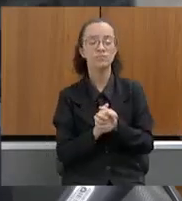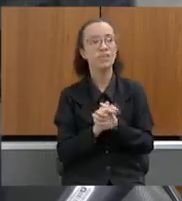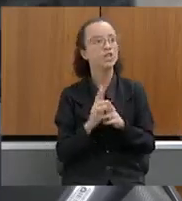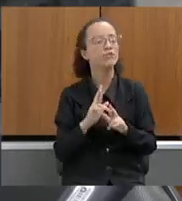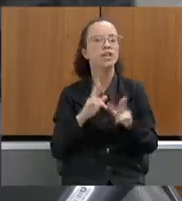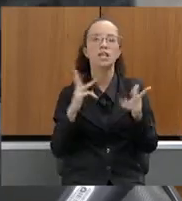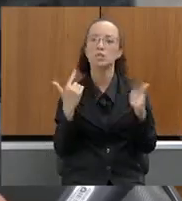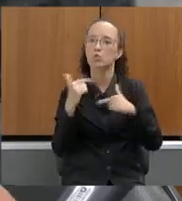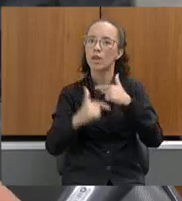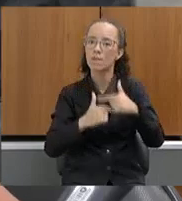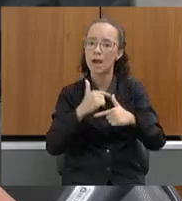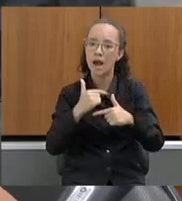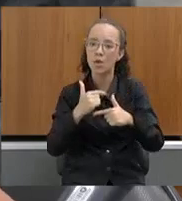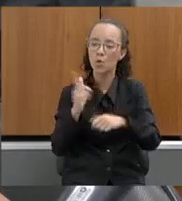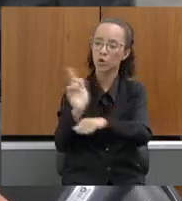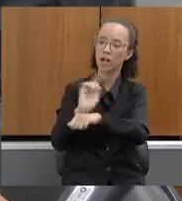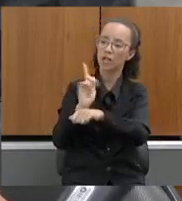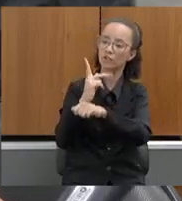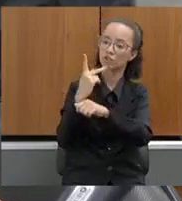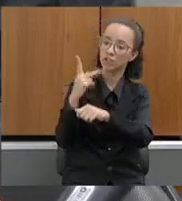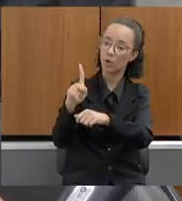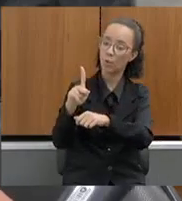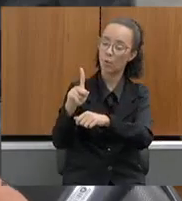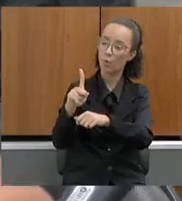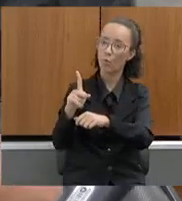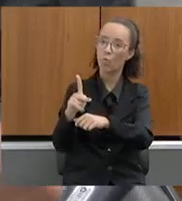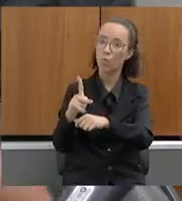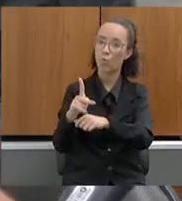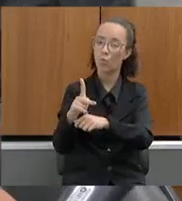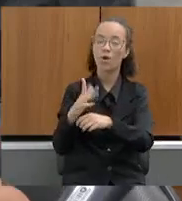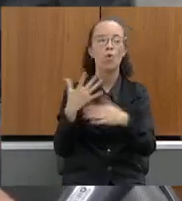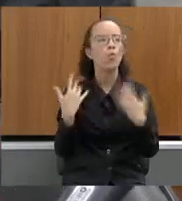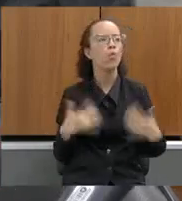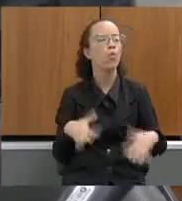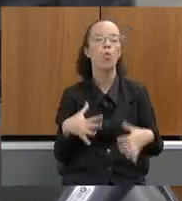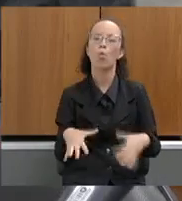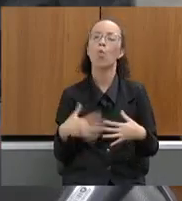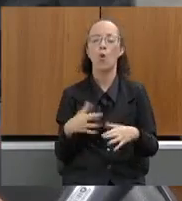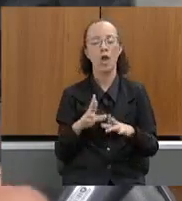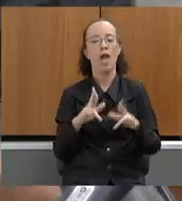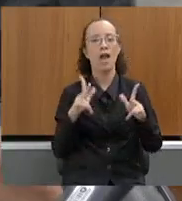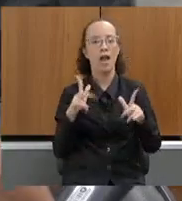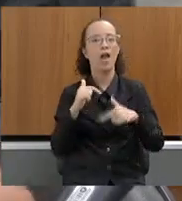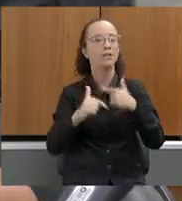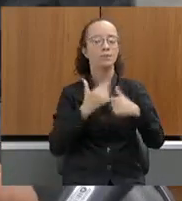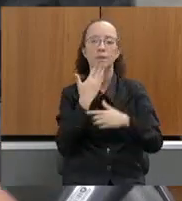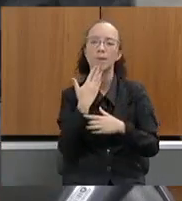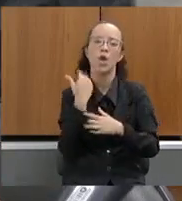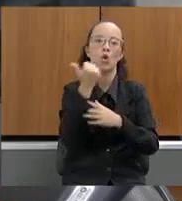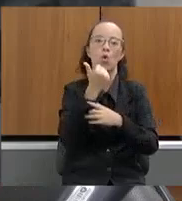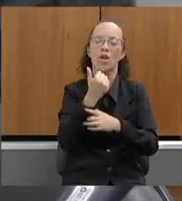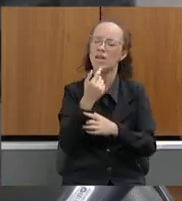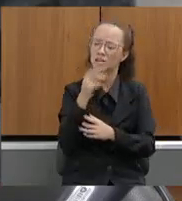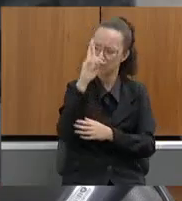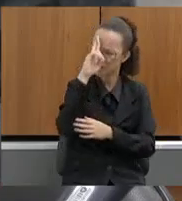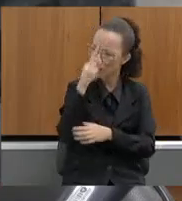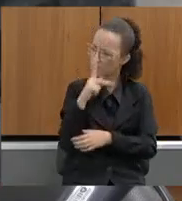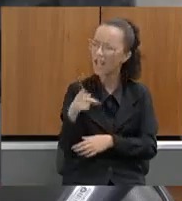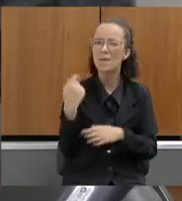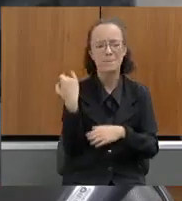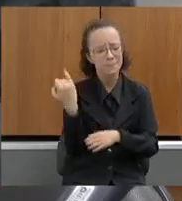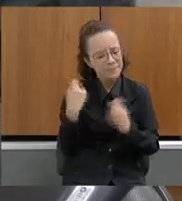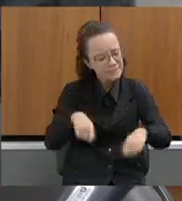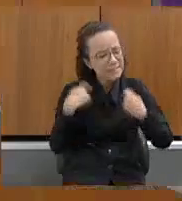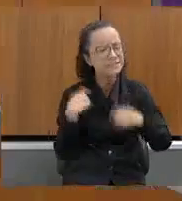fez depois da gestão que vocês estão realizando. E eu acho muito importante, presidente, destacar esse tipo de trabalho que tem